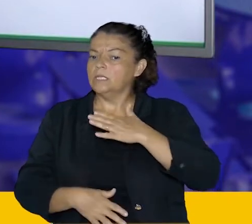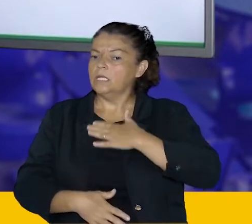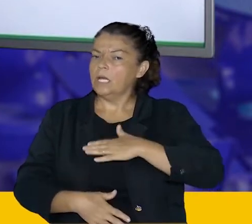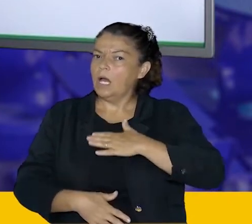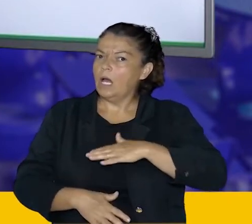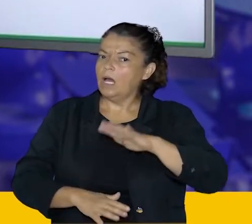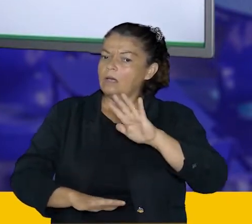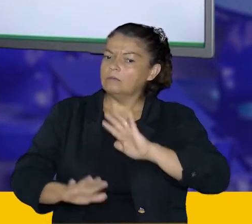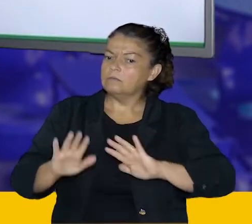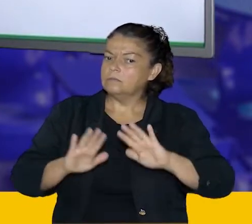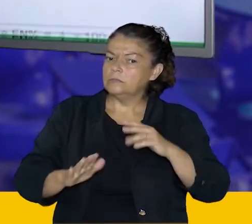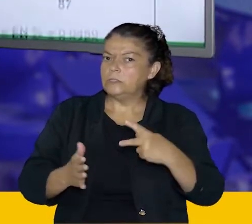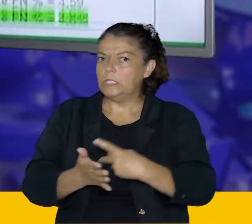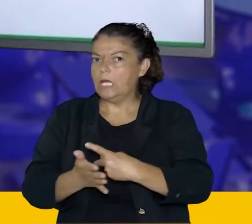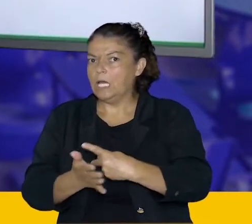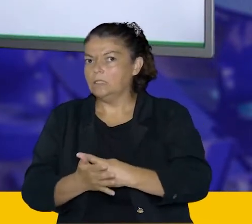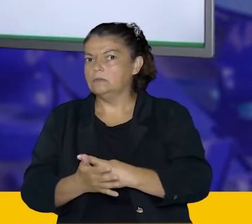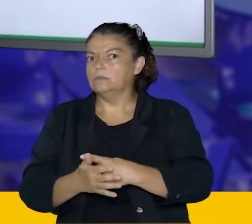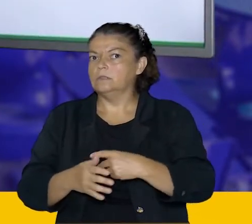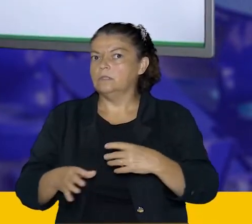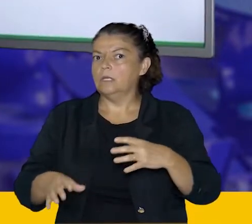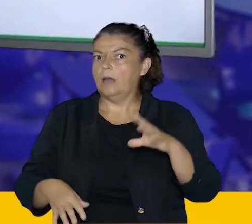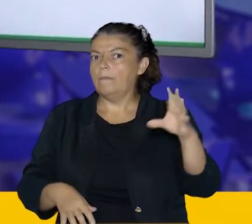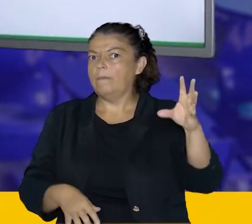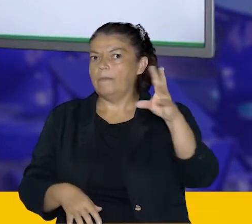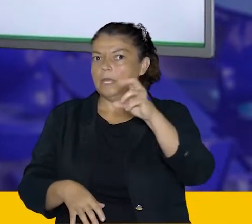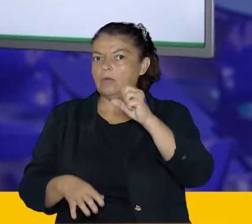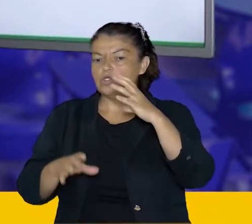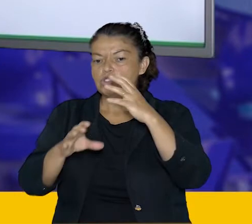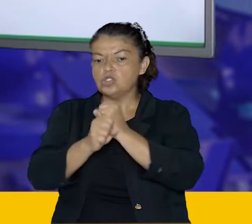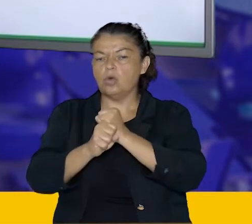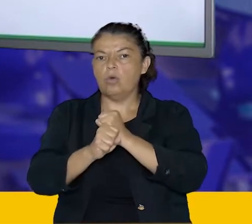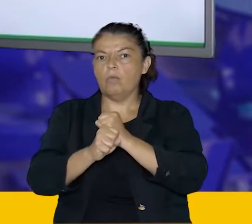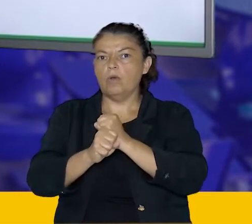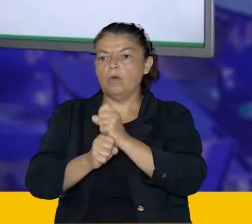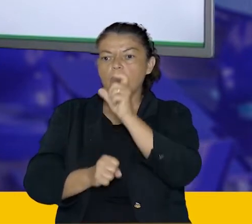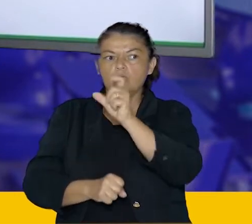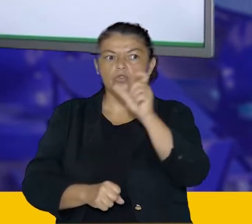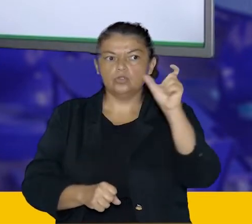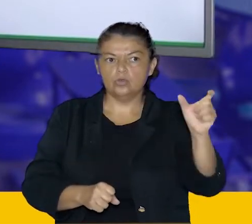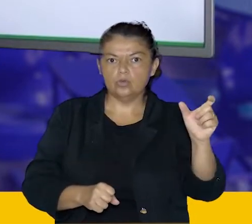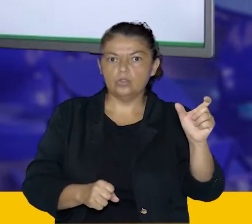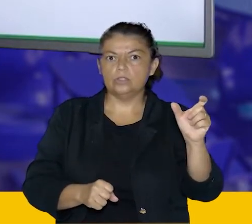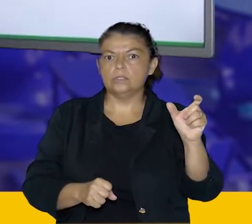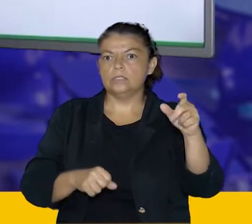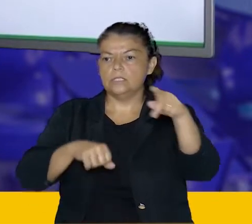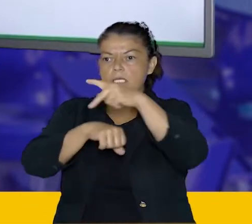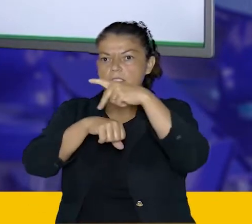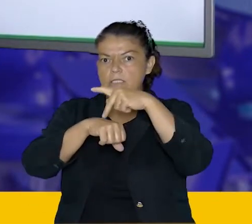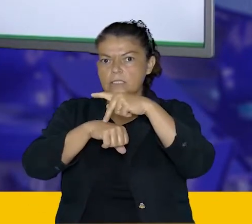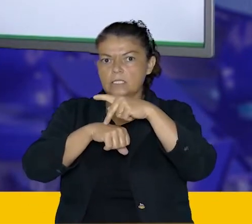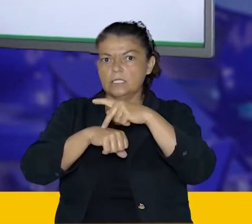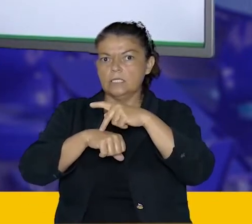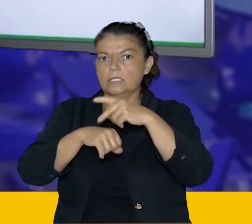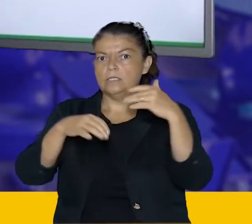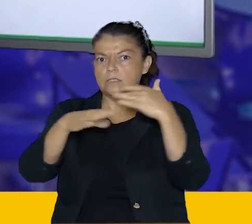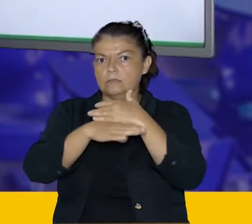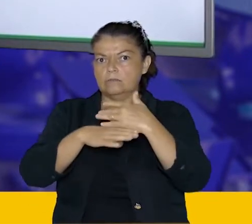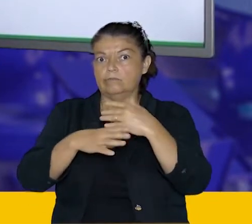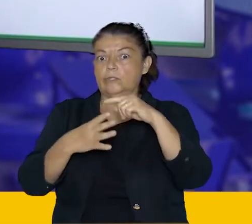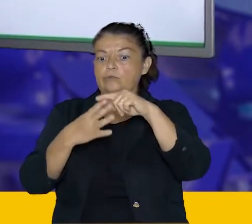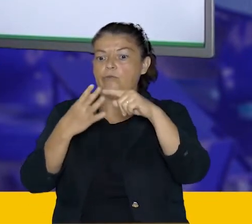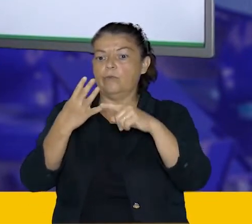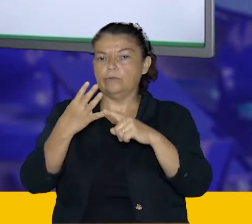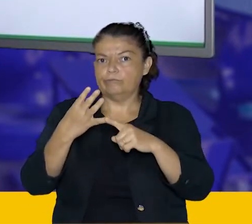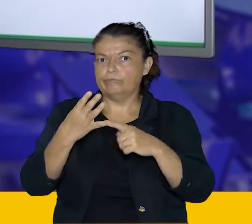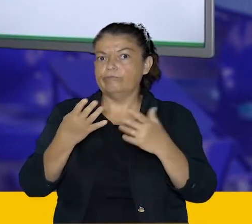ficar mais claro, eu peguei e somei os dois casos de cada um. Então dois de Fernando de Noronha e dois de Petrolina. Então nós temos quatro